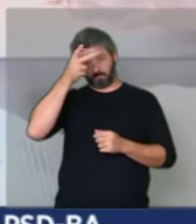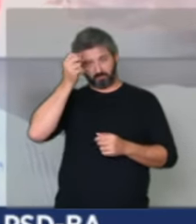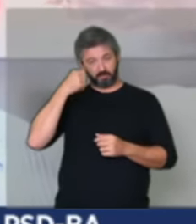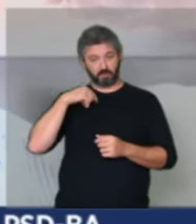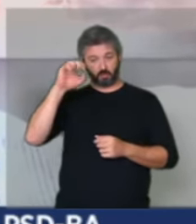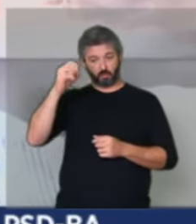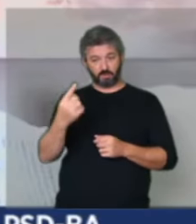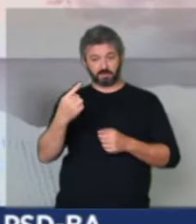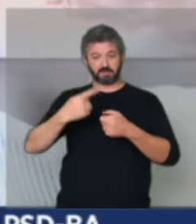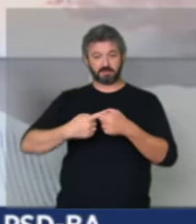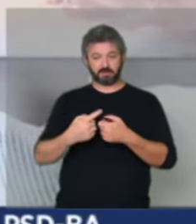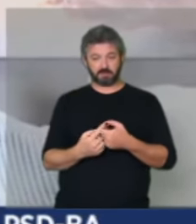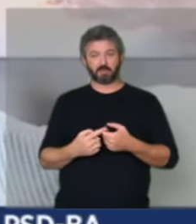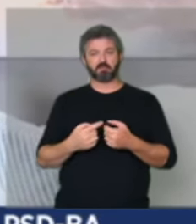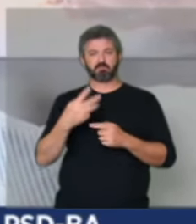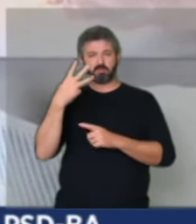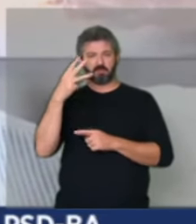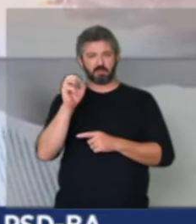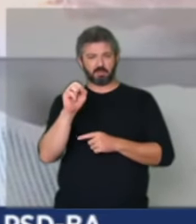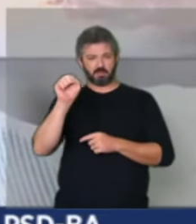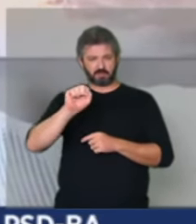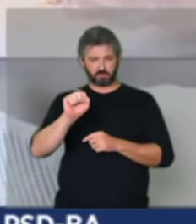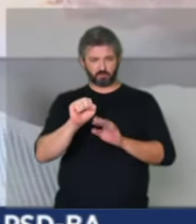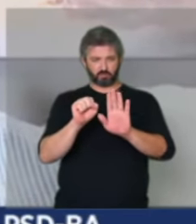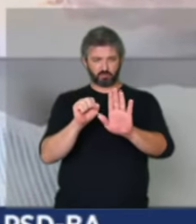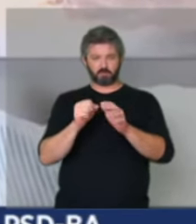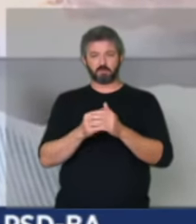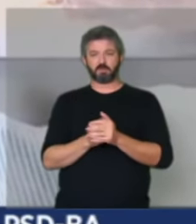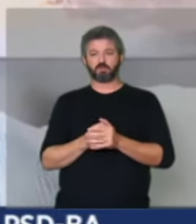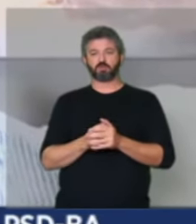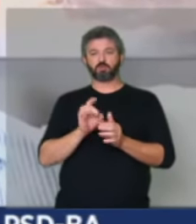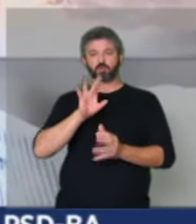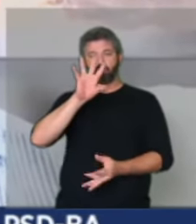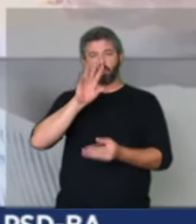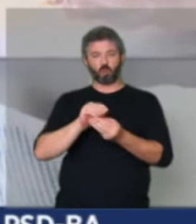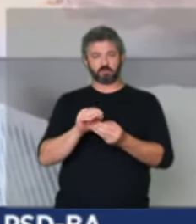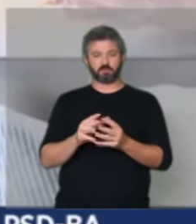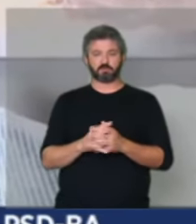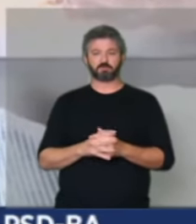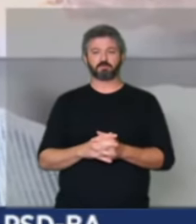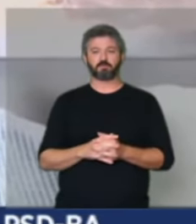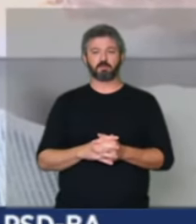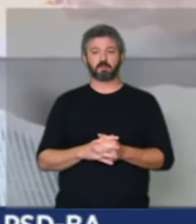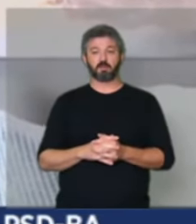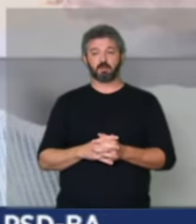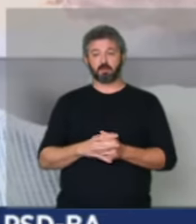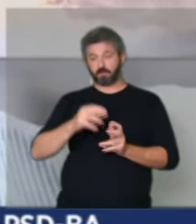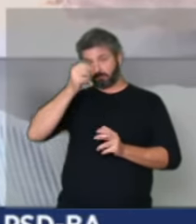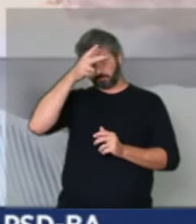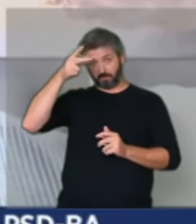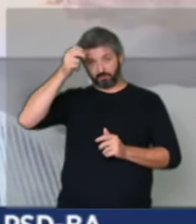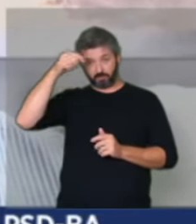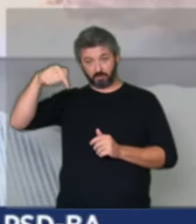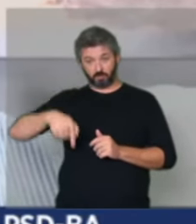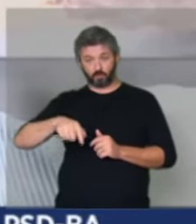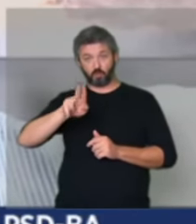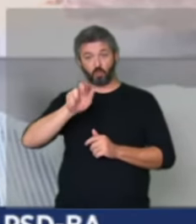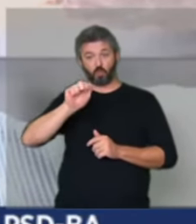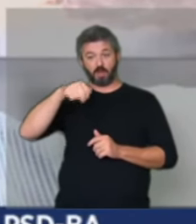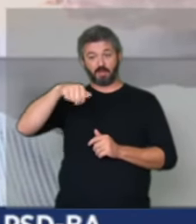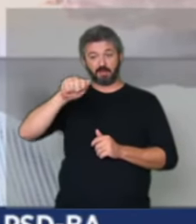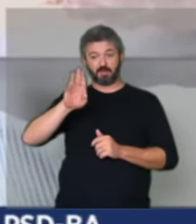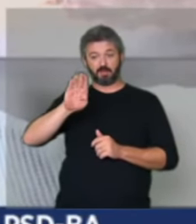peço vossa excelência mais 30 segundos para que eu possa concluir senhor presidente fui prefeito aqui da cidade de Guanambi tive a